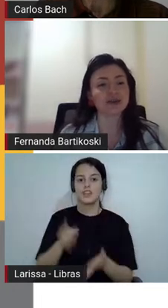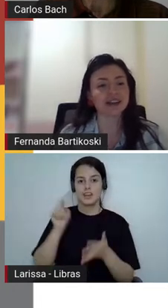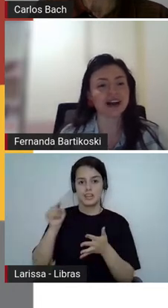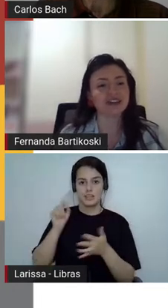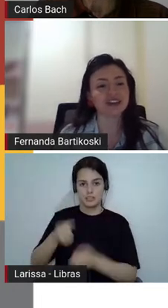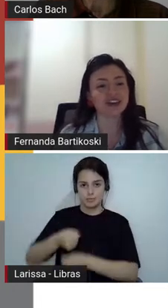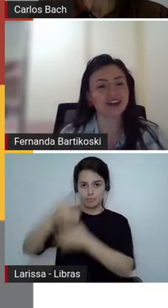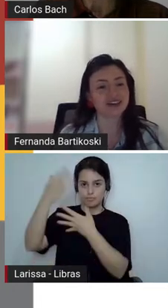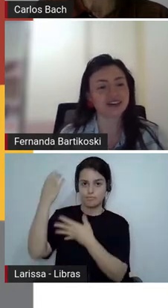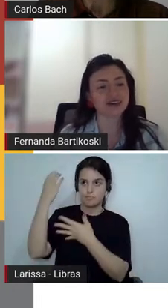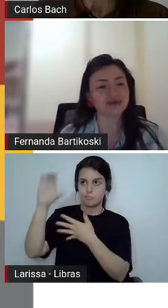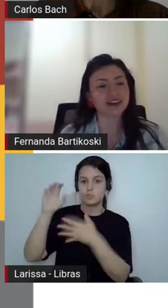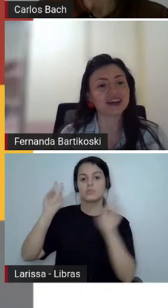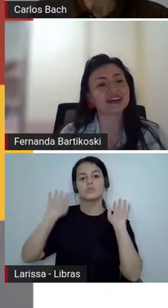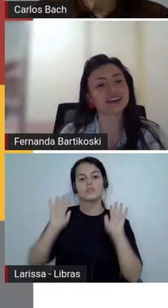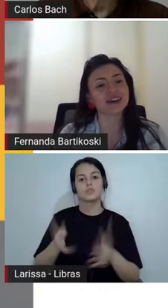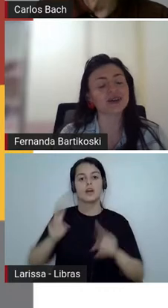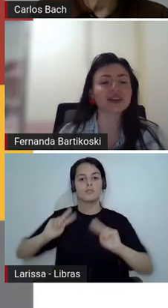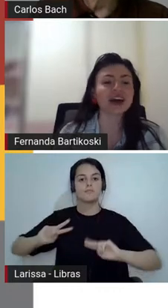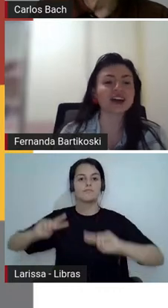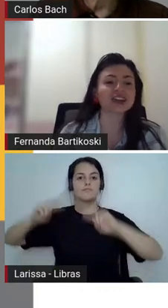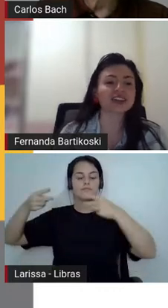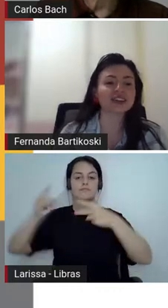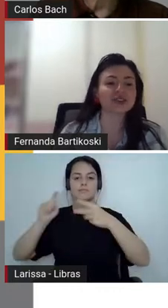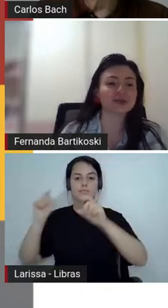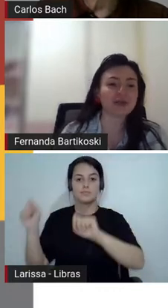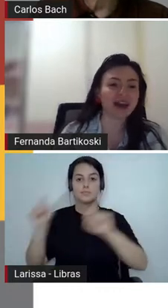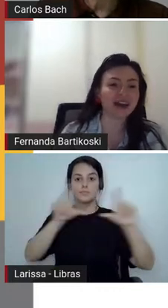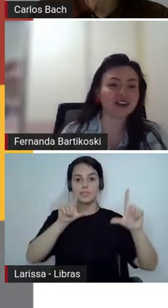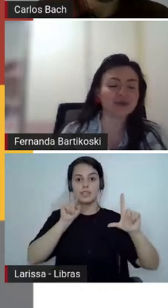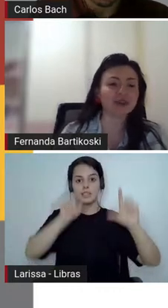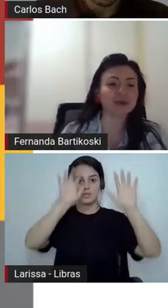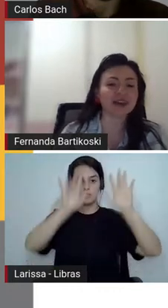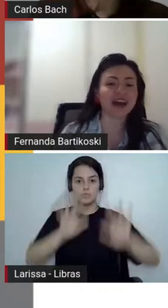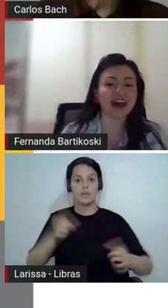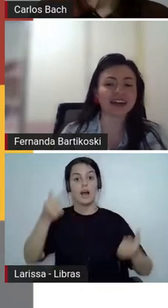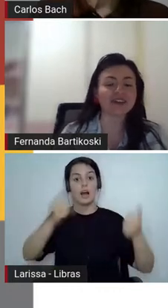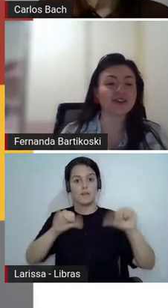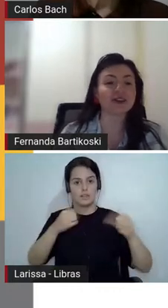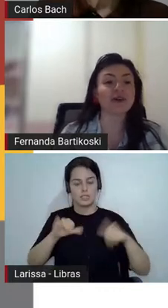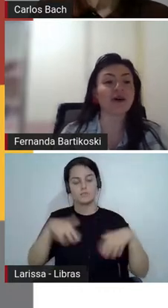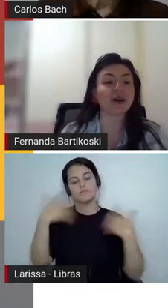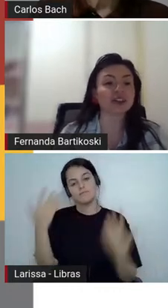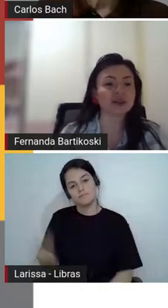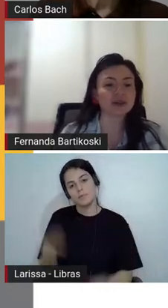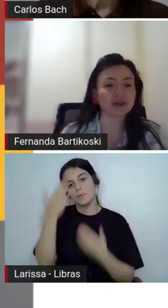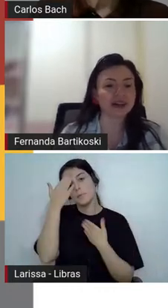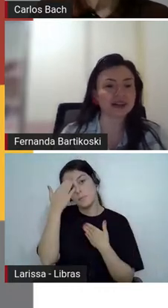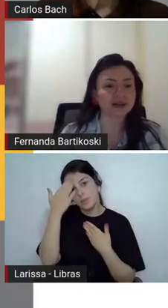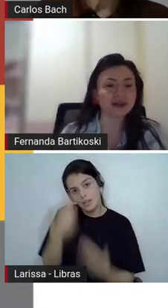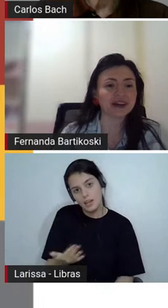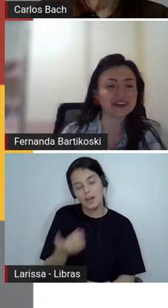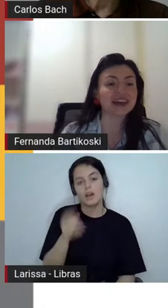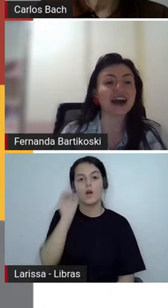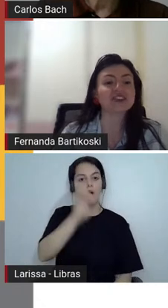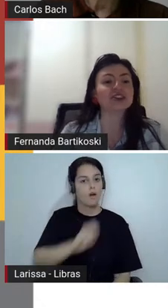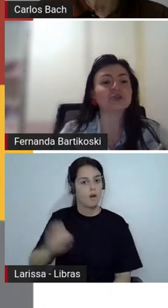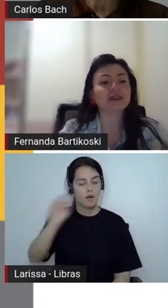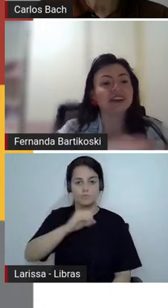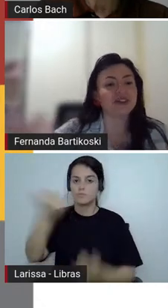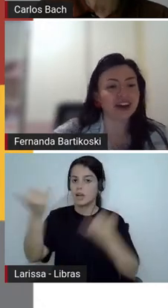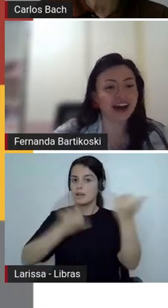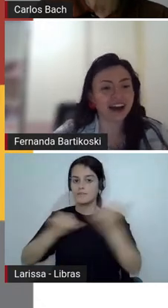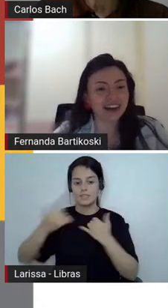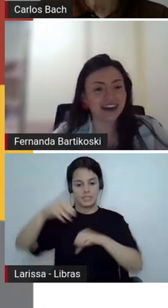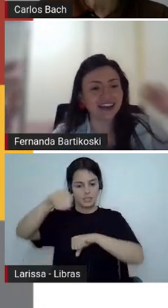o nosso formulário de avaliação então a gente se despede muito obrigada foram ótimas colocações a